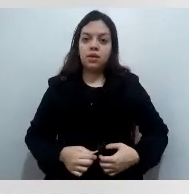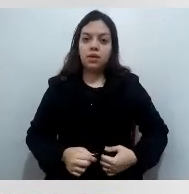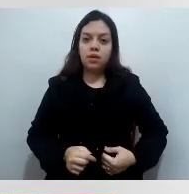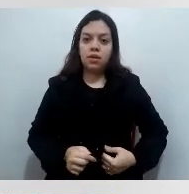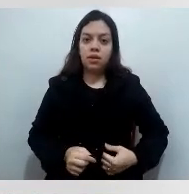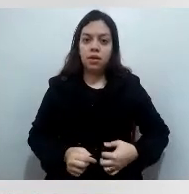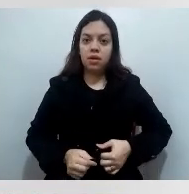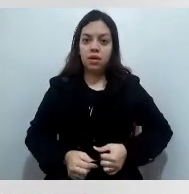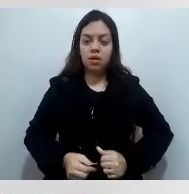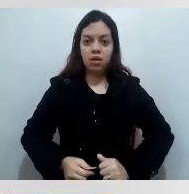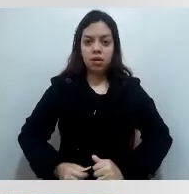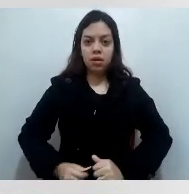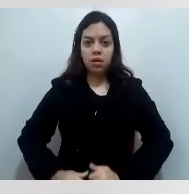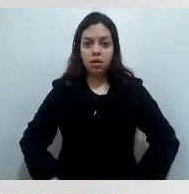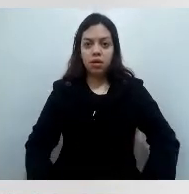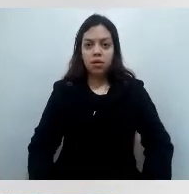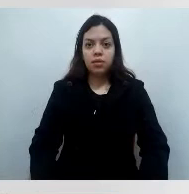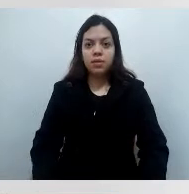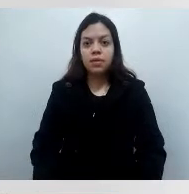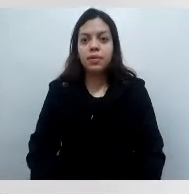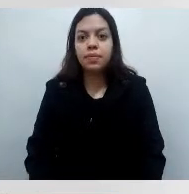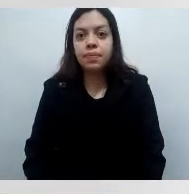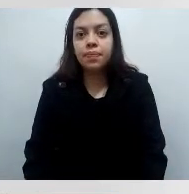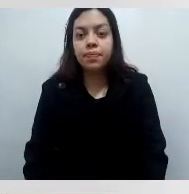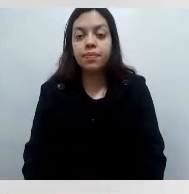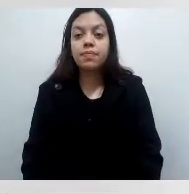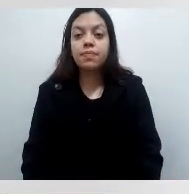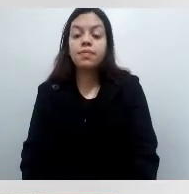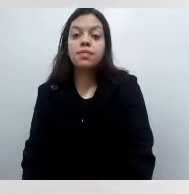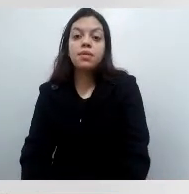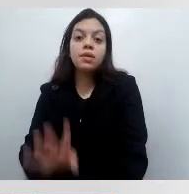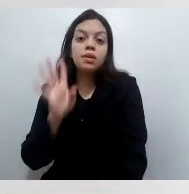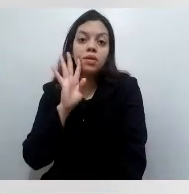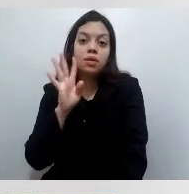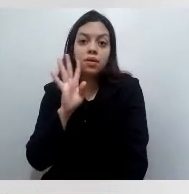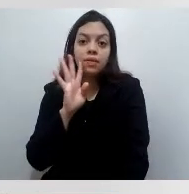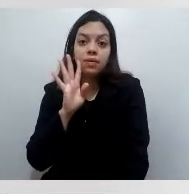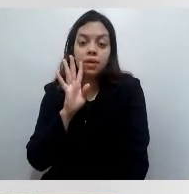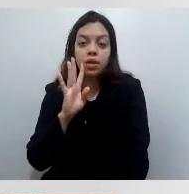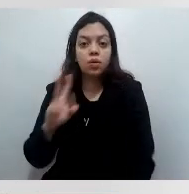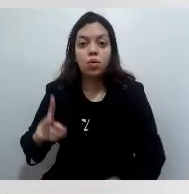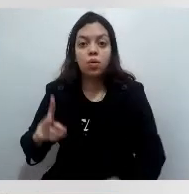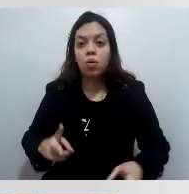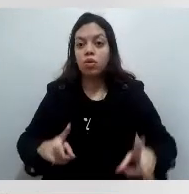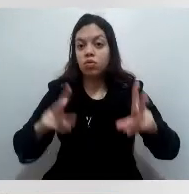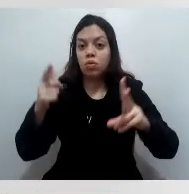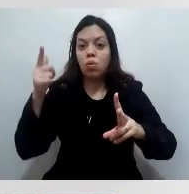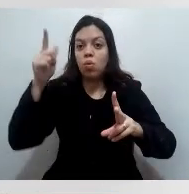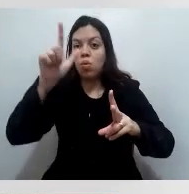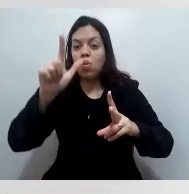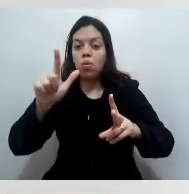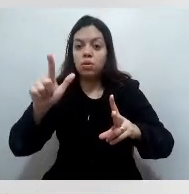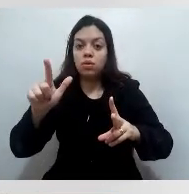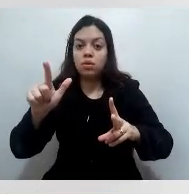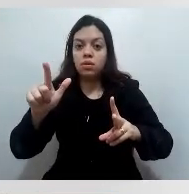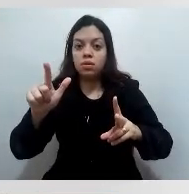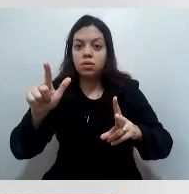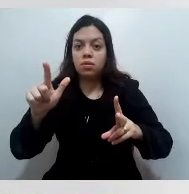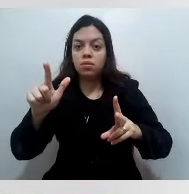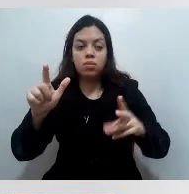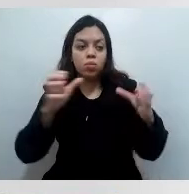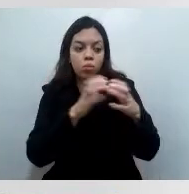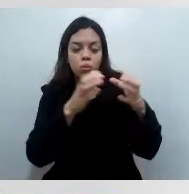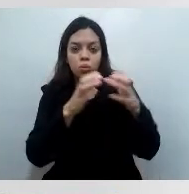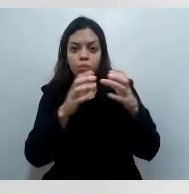seguiu o final dos 60 anos, né, até dezembro, e já começou essa nova fase. Então, a minha